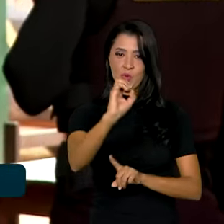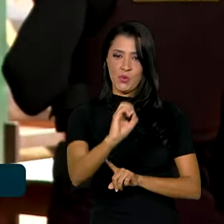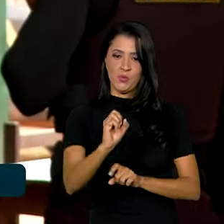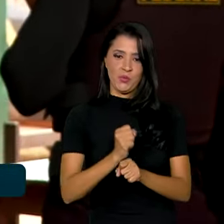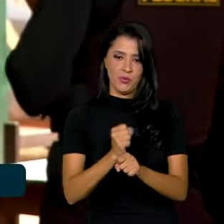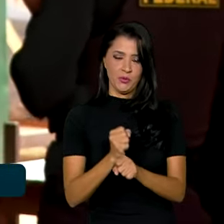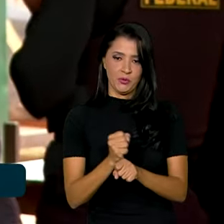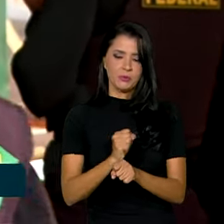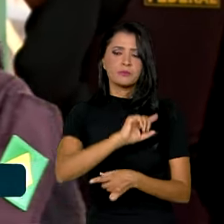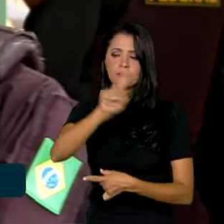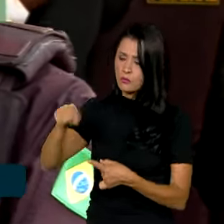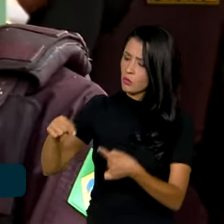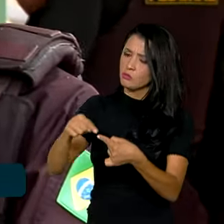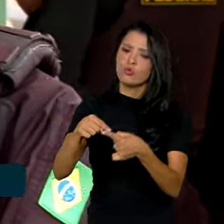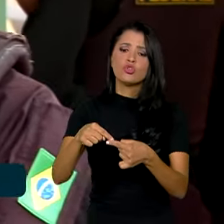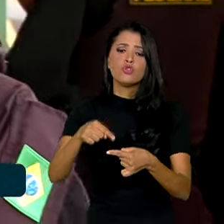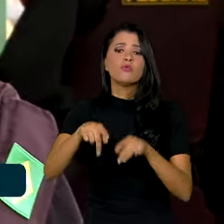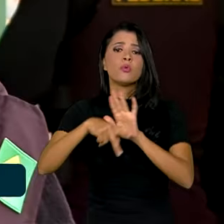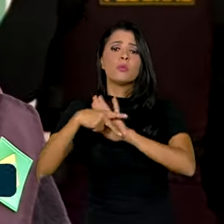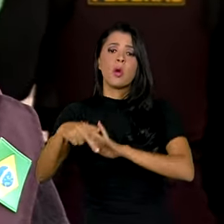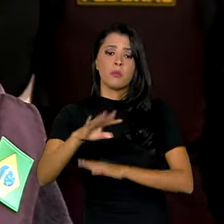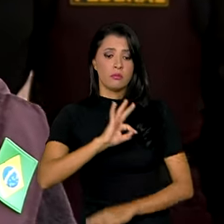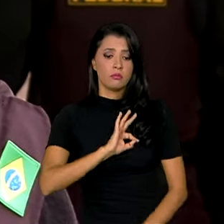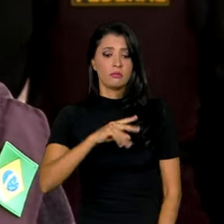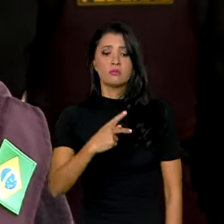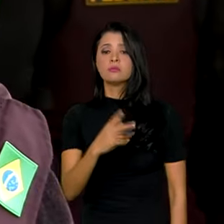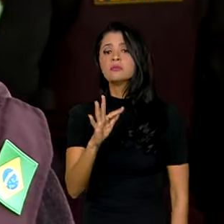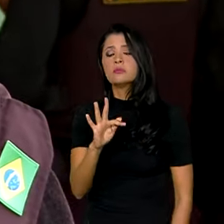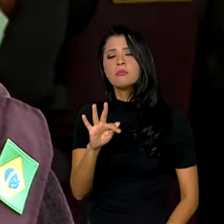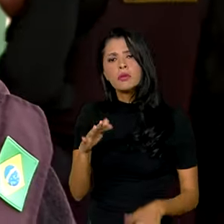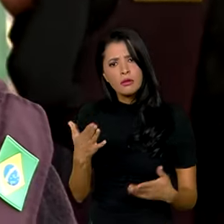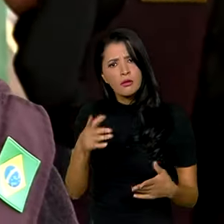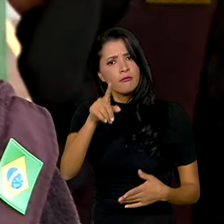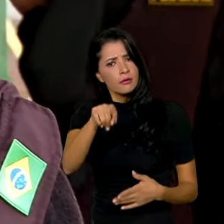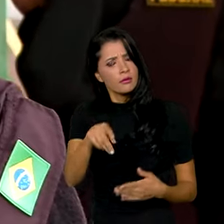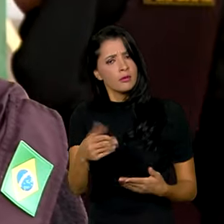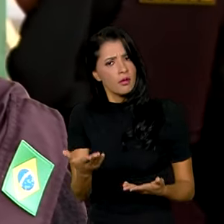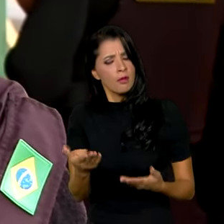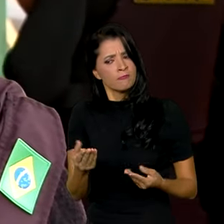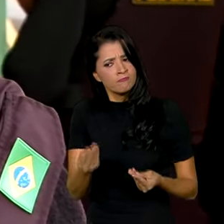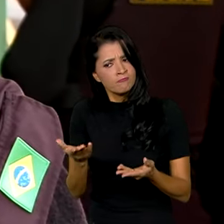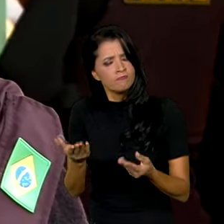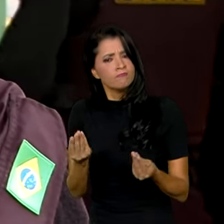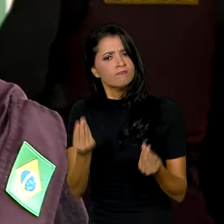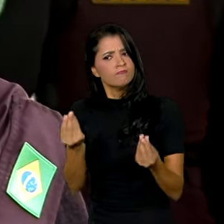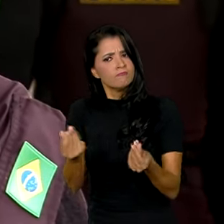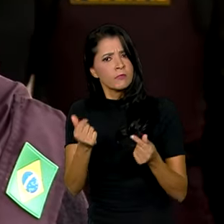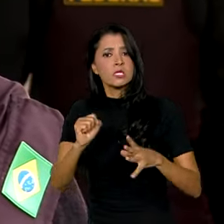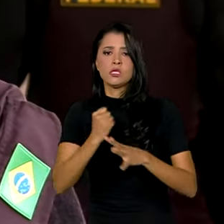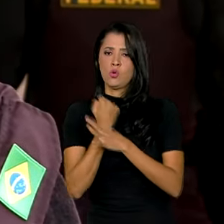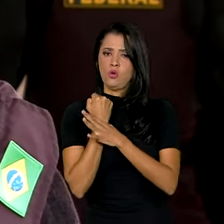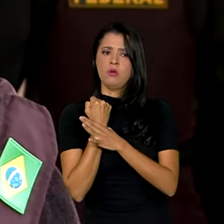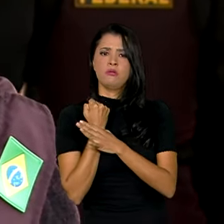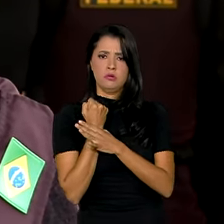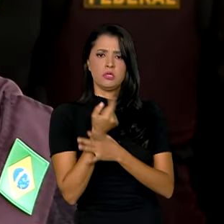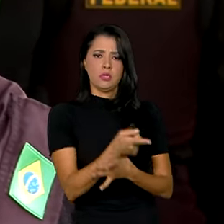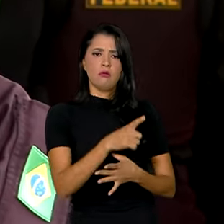objetivo justamente da Polícia Federal é dar mais segurança,